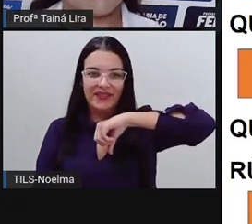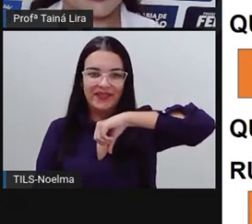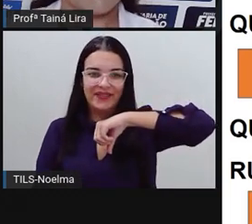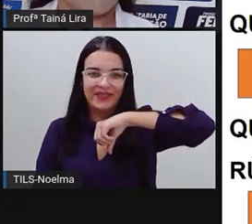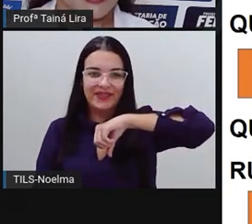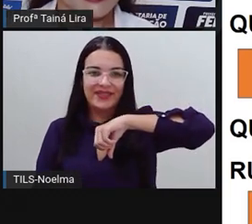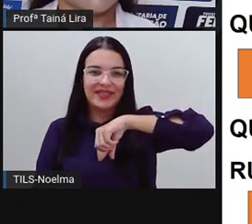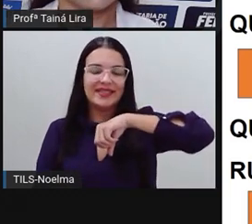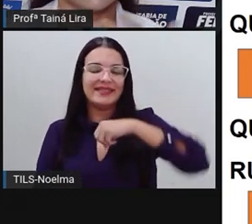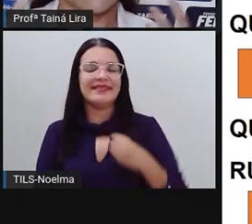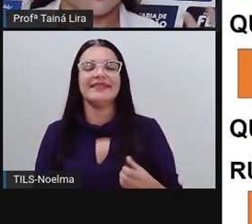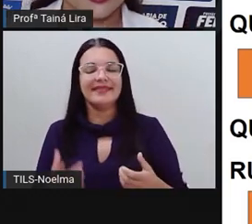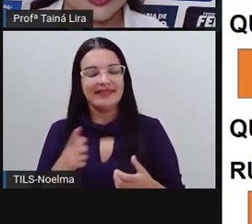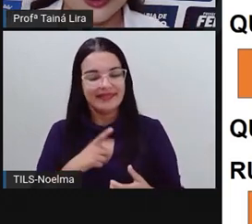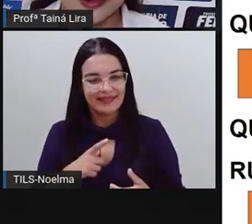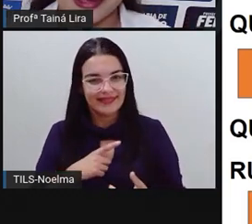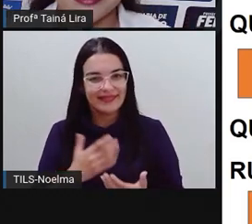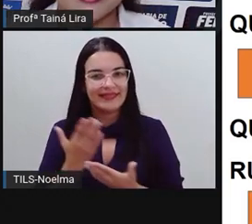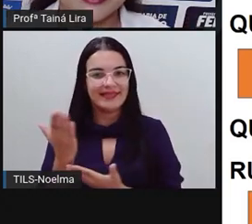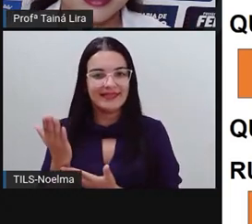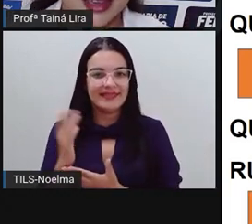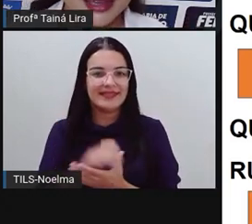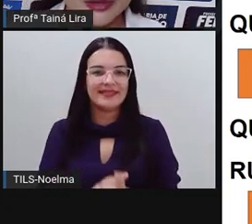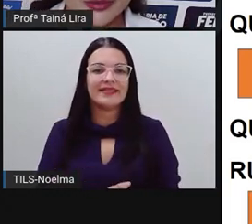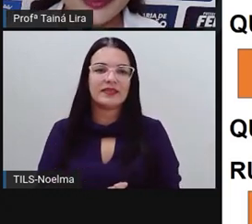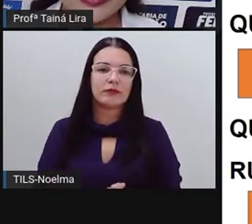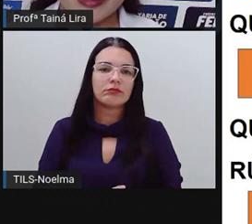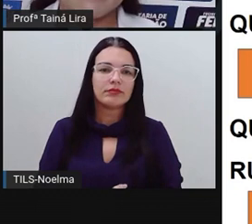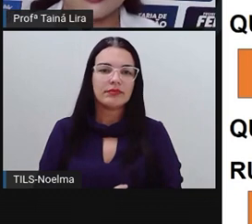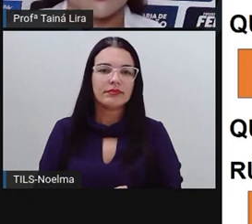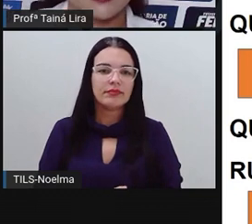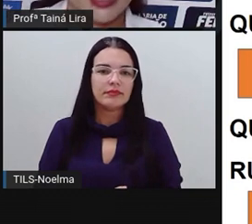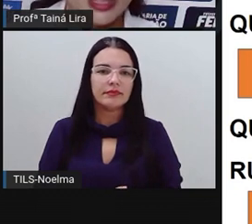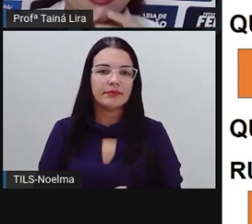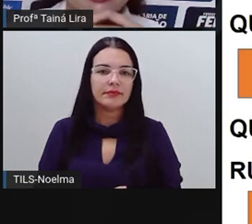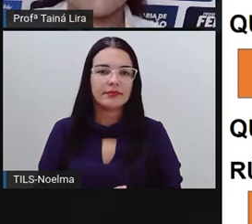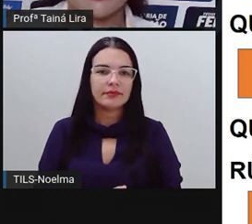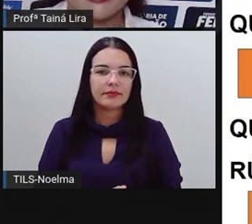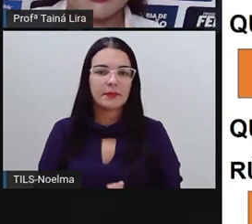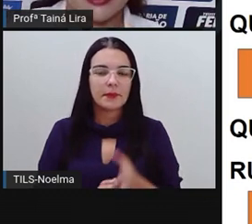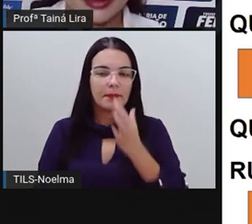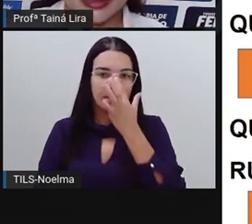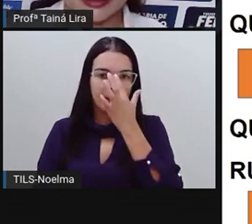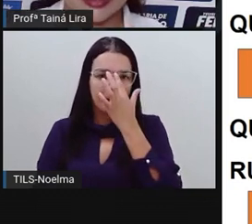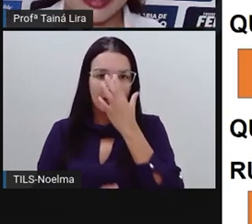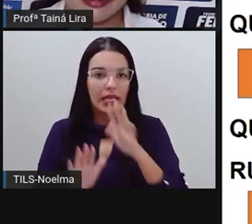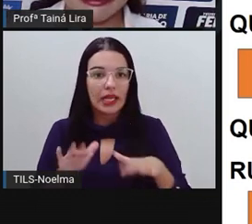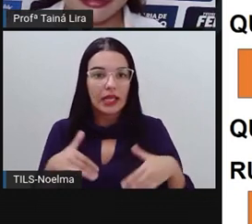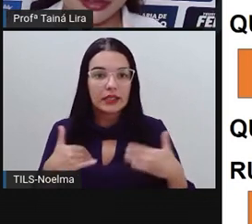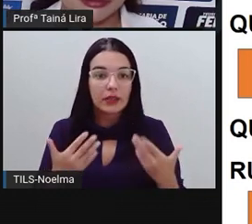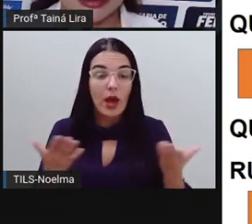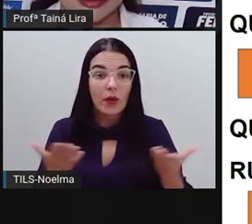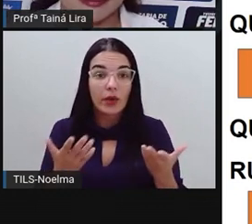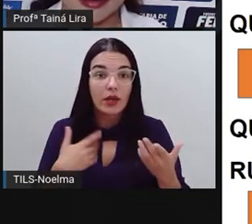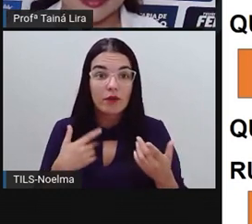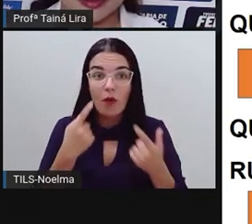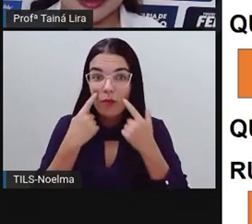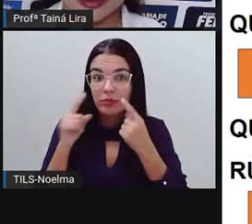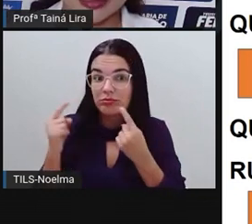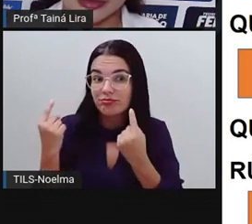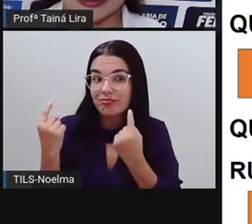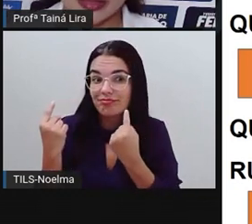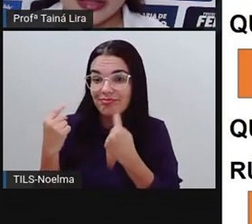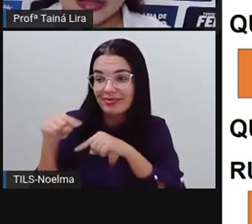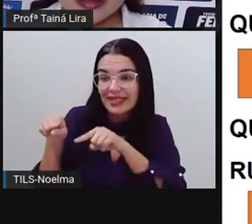recebeu a rúcula, certo? Bom, agora eu vou propor aqui um desafio para o